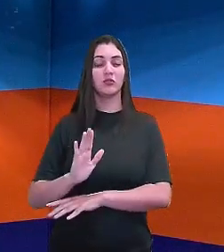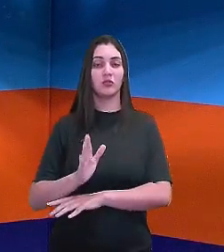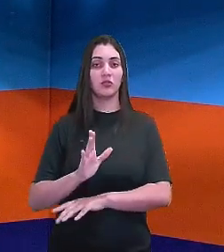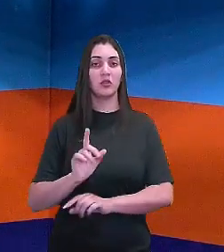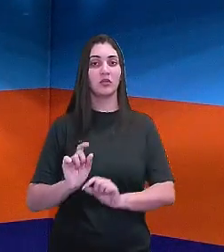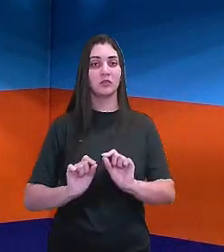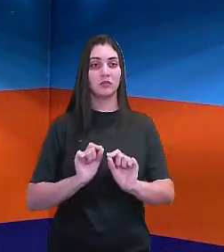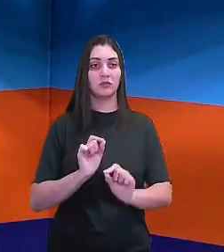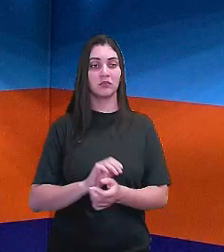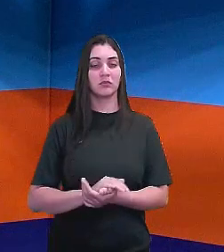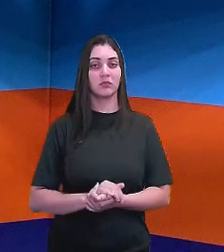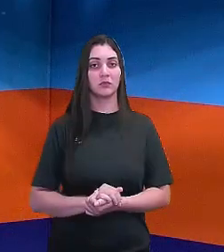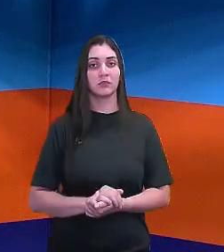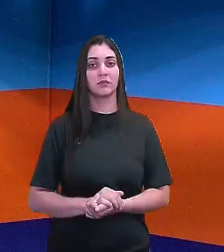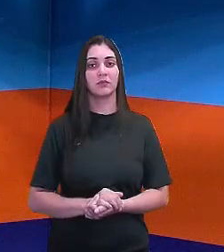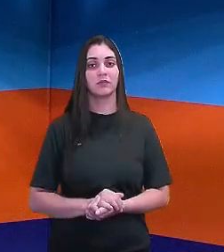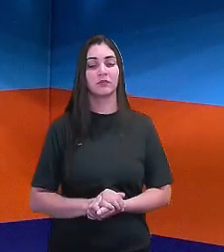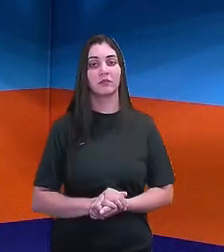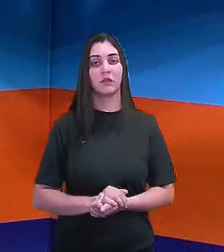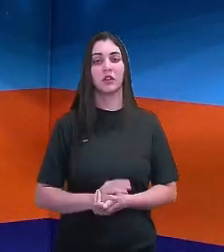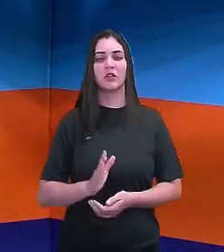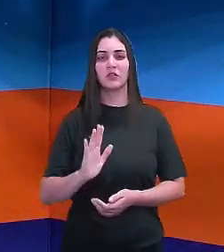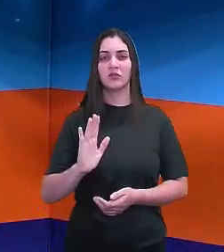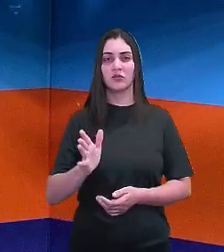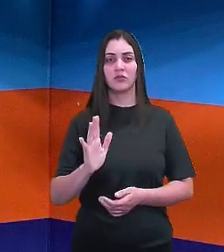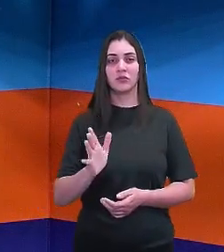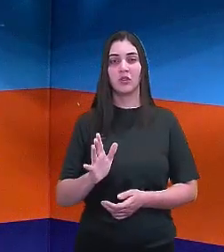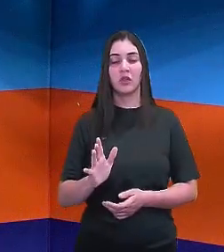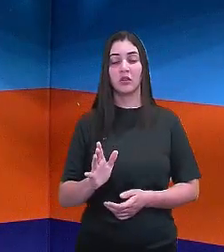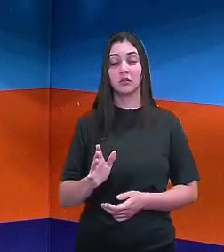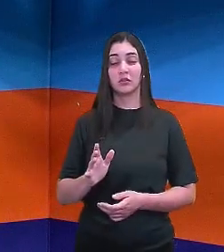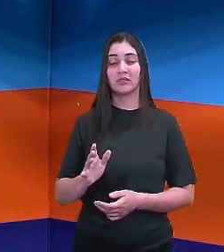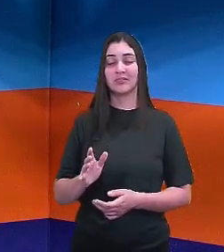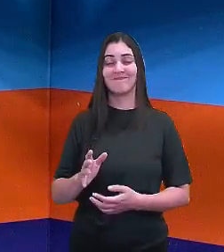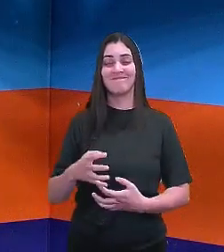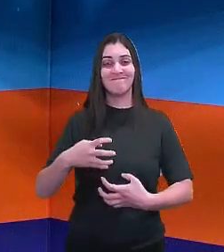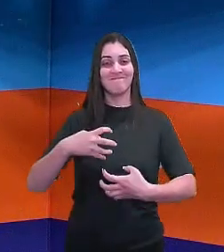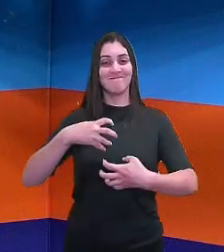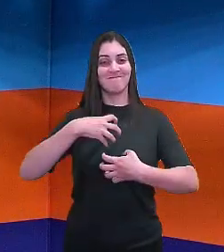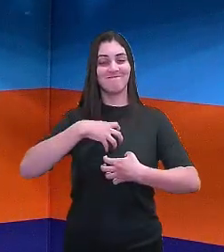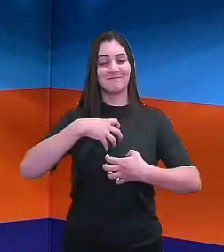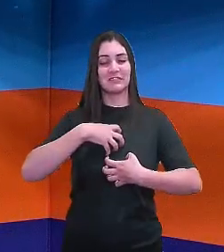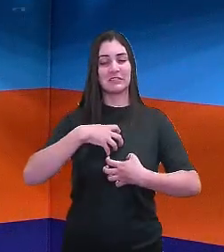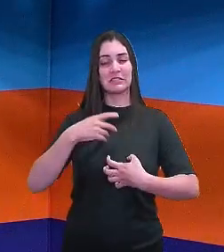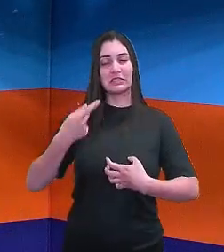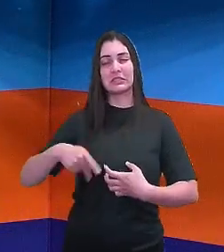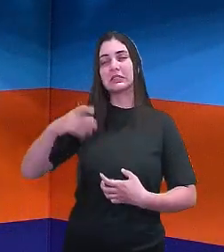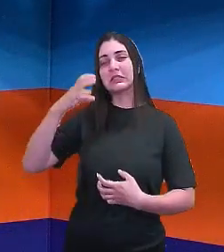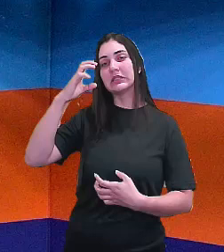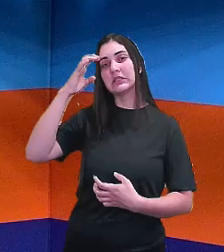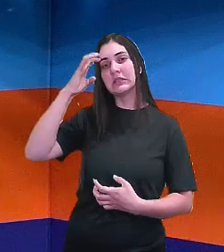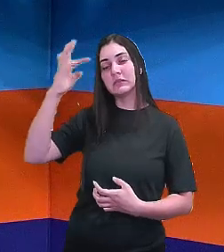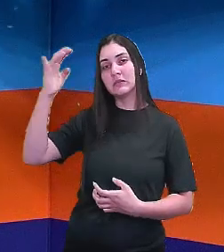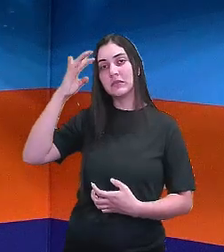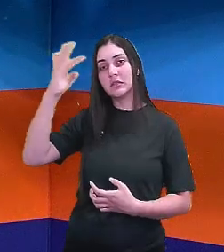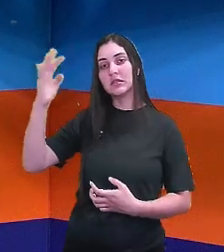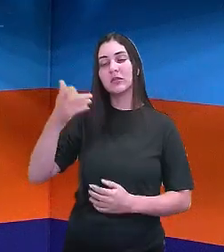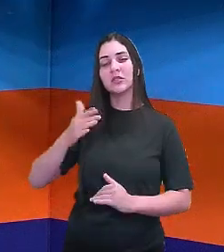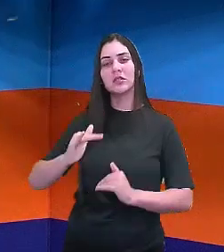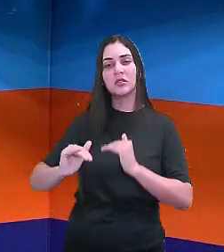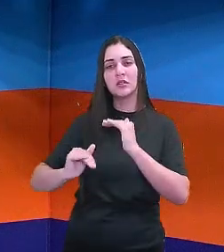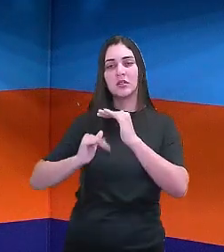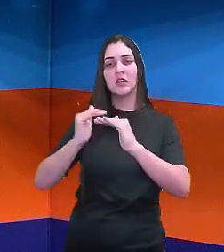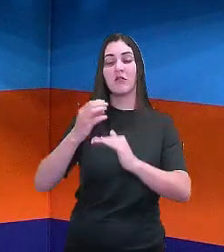tomado por esse pensamento desenvolvido pelos seus